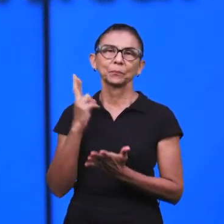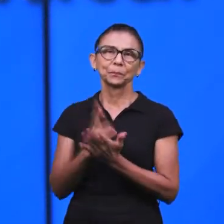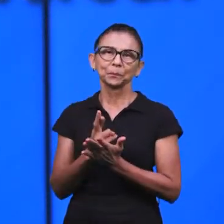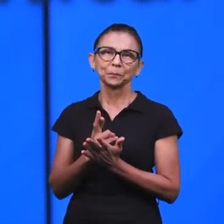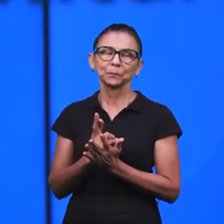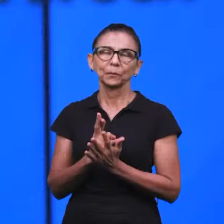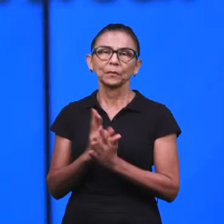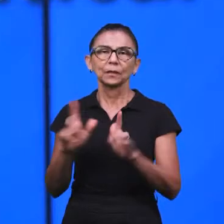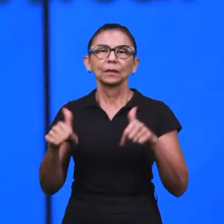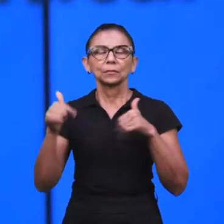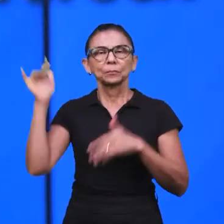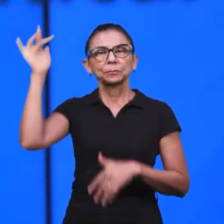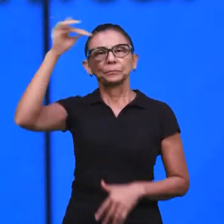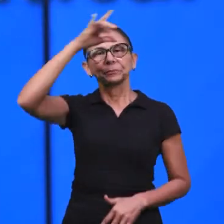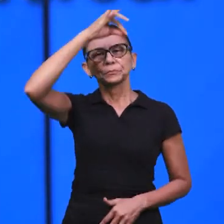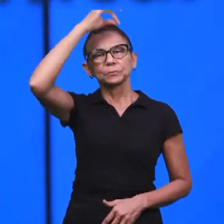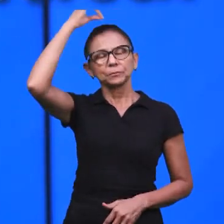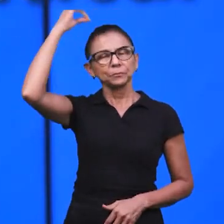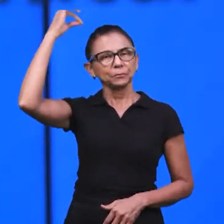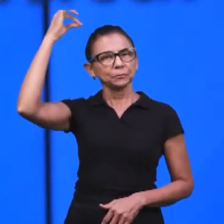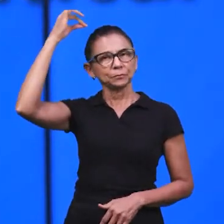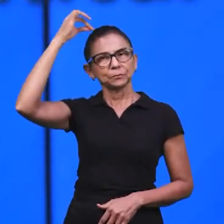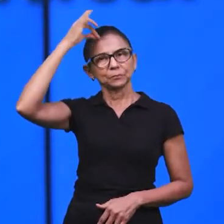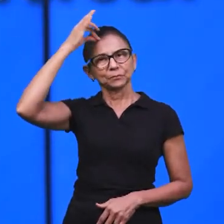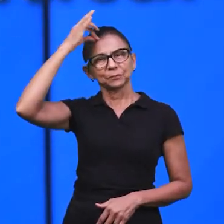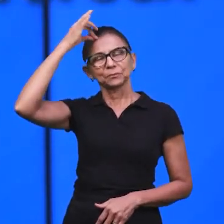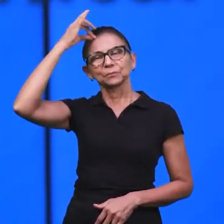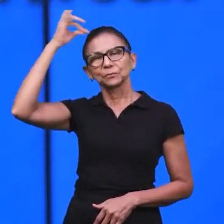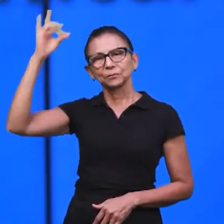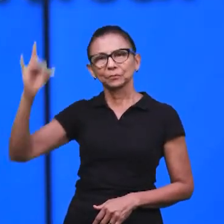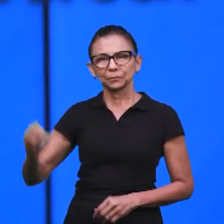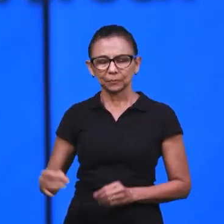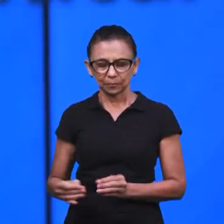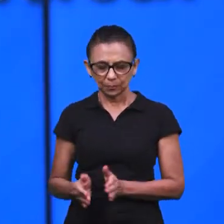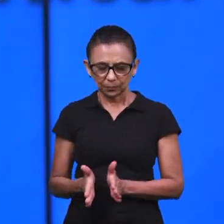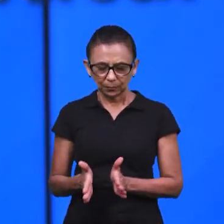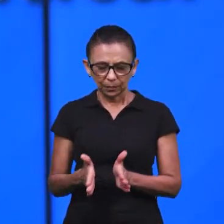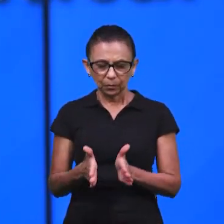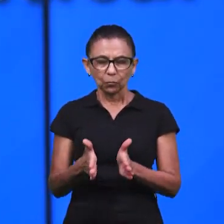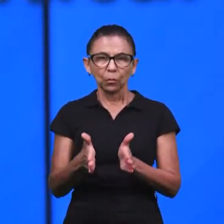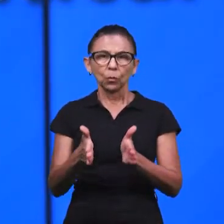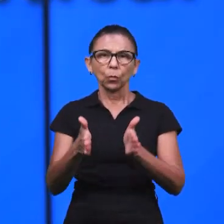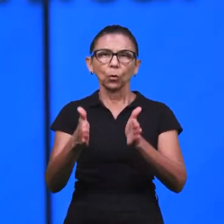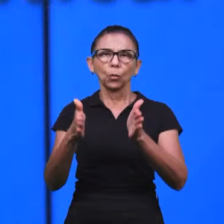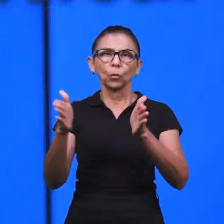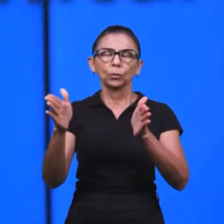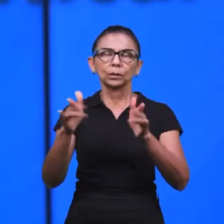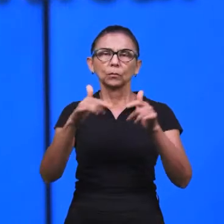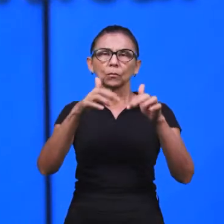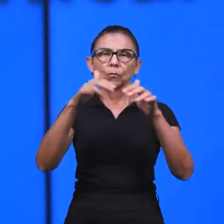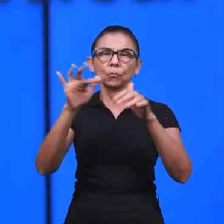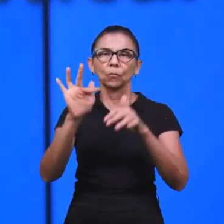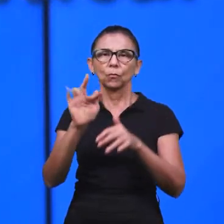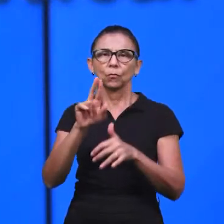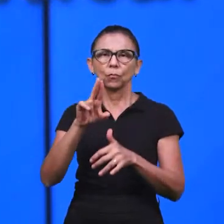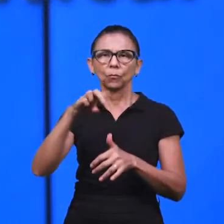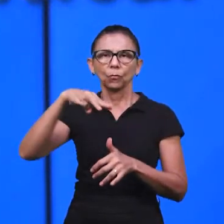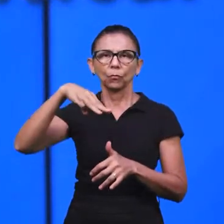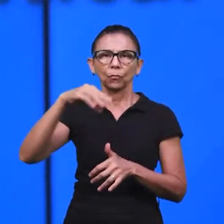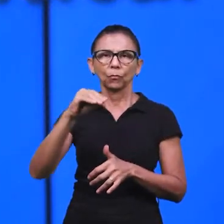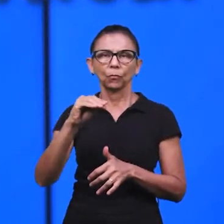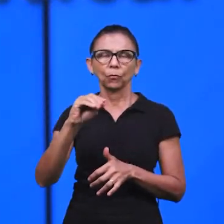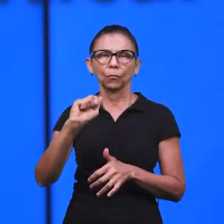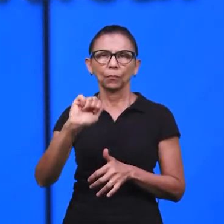da operação do Espírito Santo na vida da igreja, que é exatamente as colunas de fumo ou fumaça, né? Fumo ou